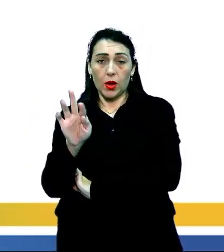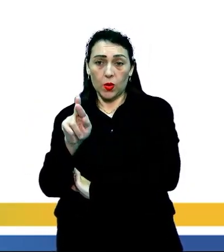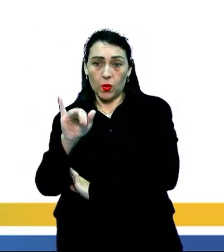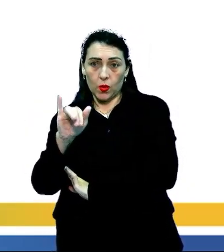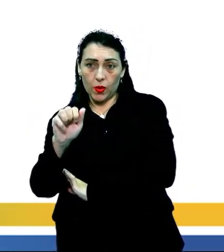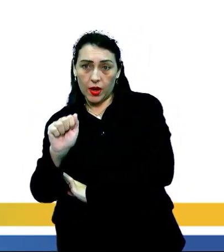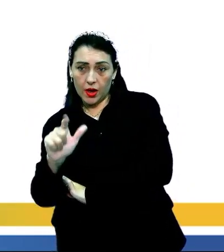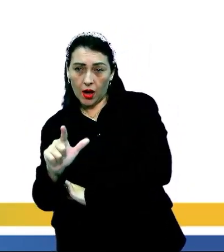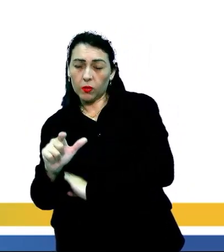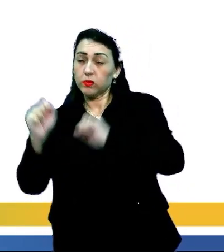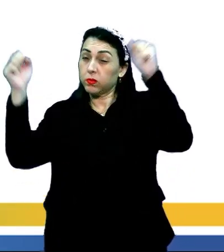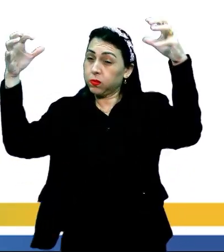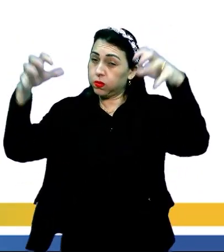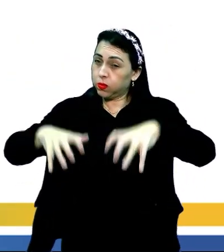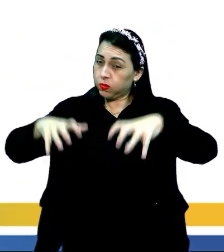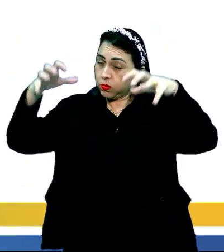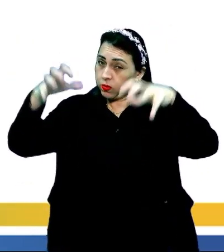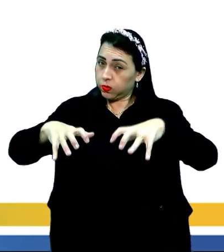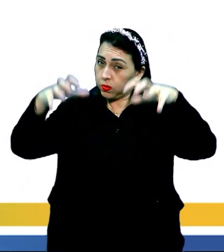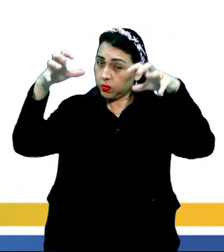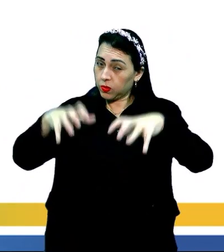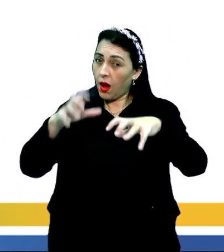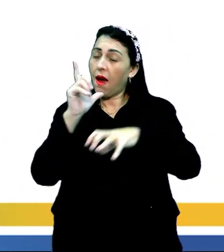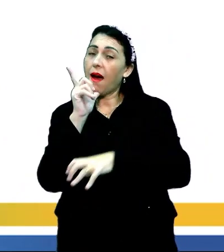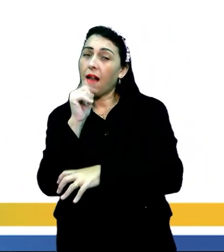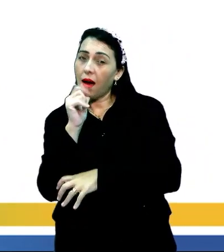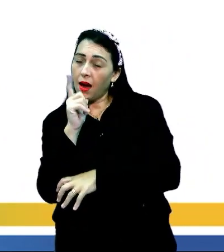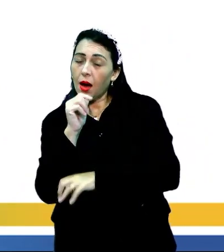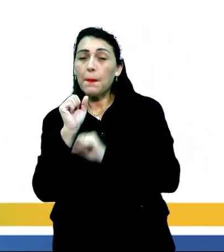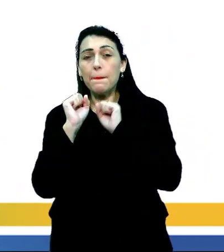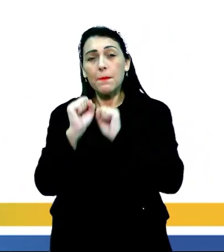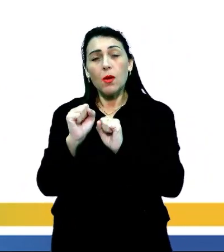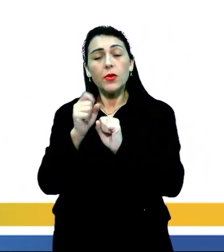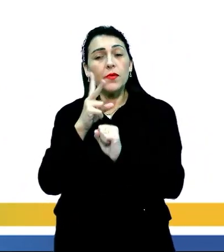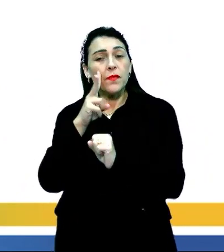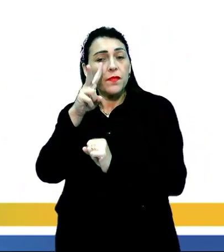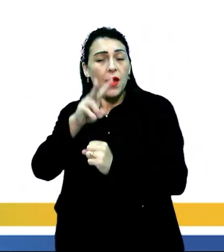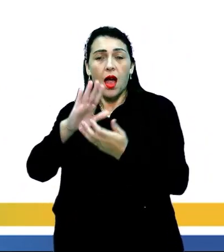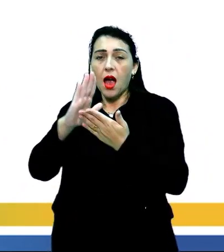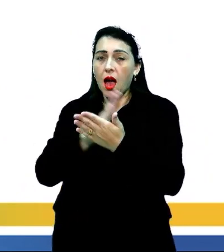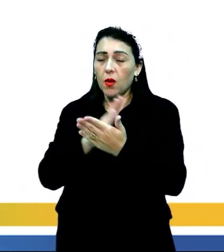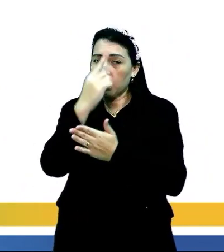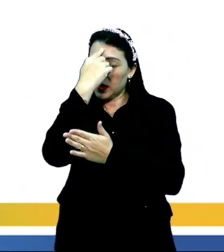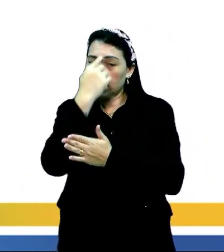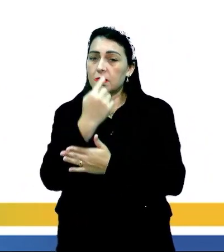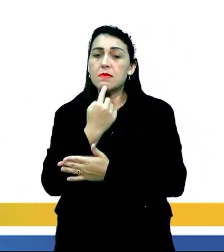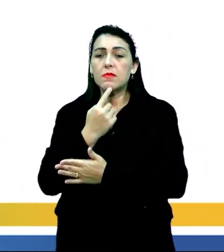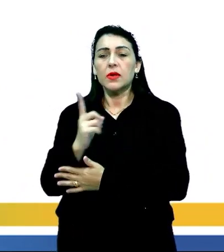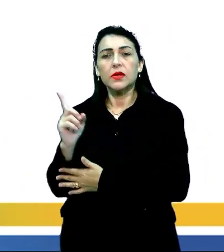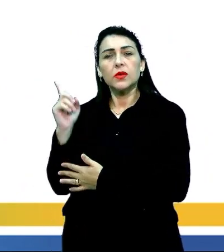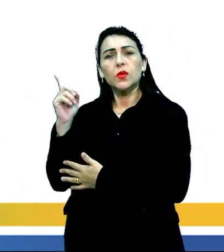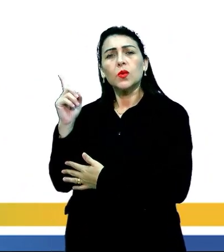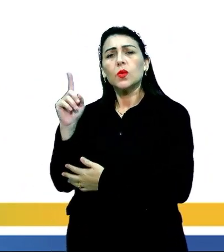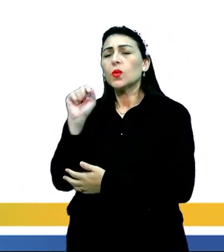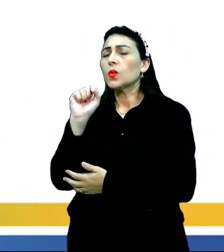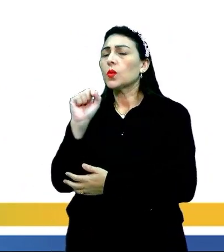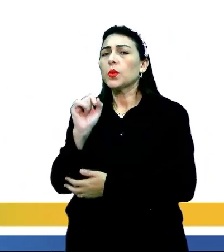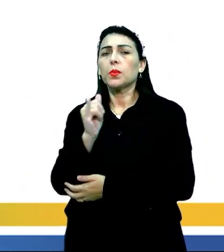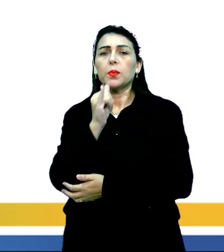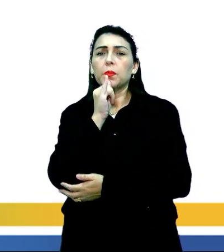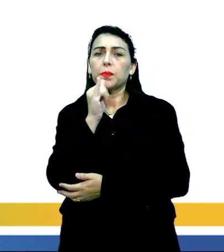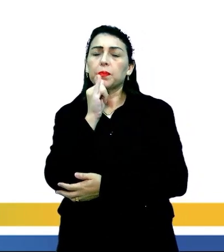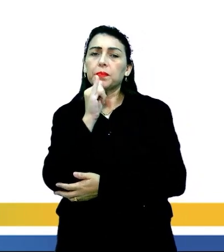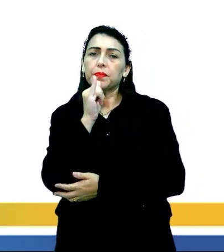altos índices de chuva e também de umidade. Vocês podem acompanhar aqui algumas imagens do que que seria, por exemplo,